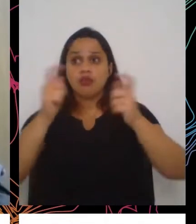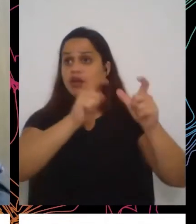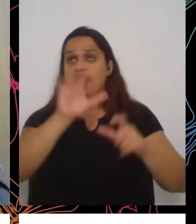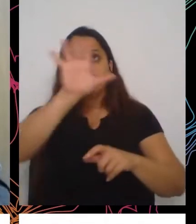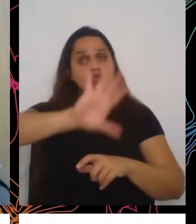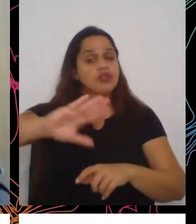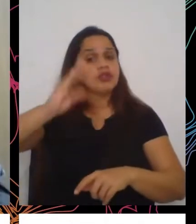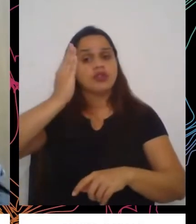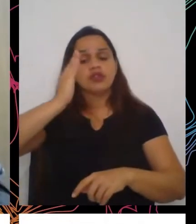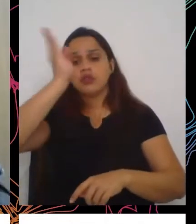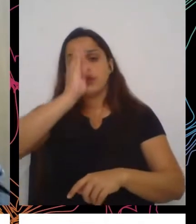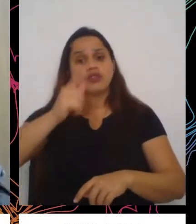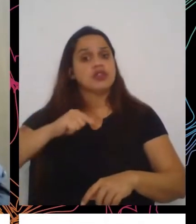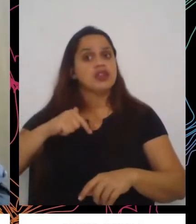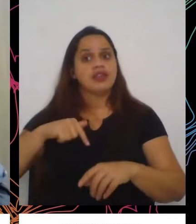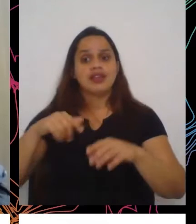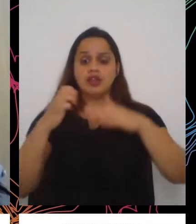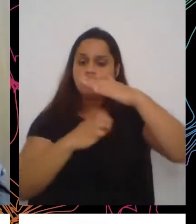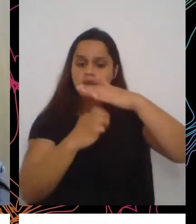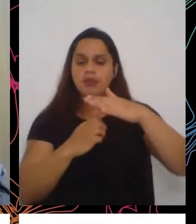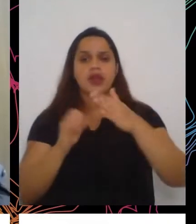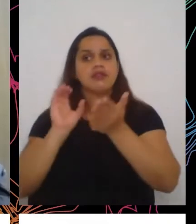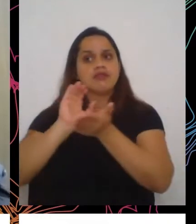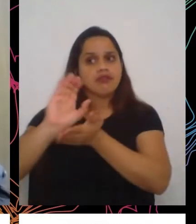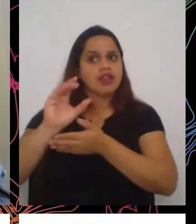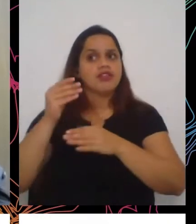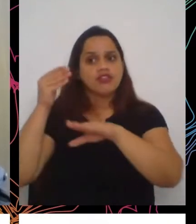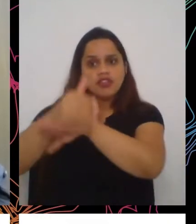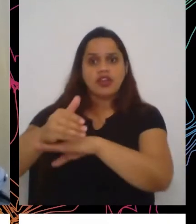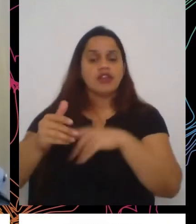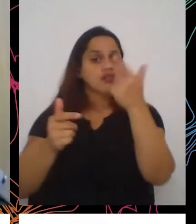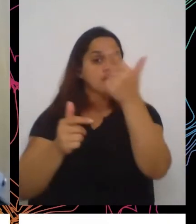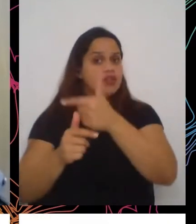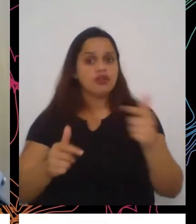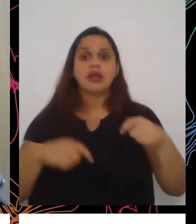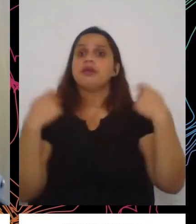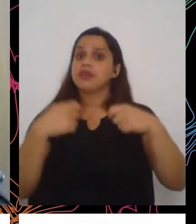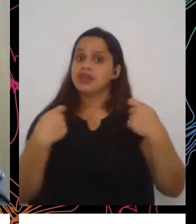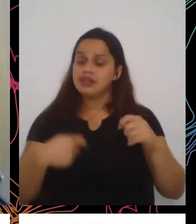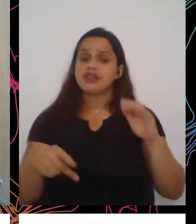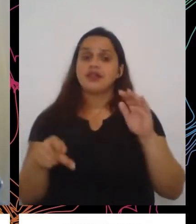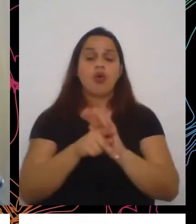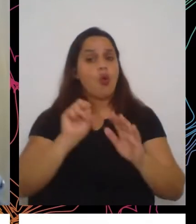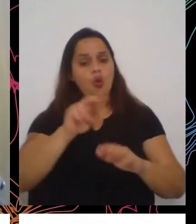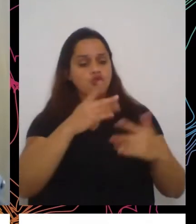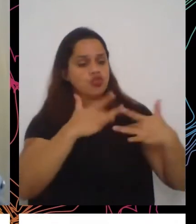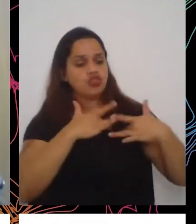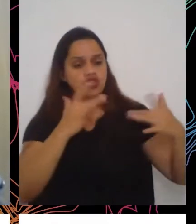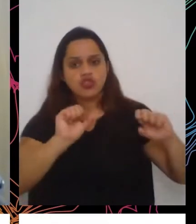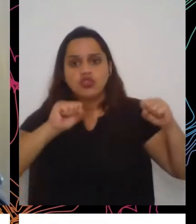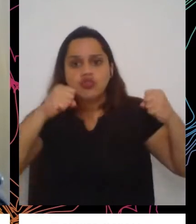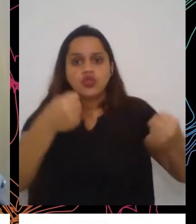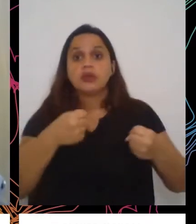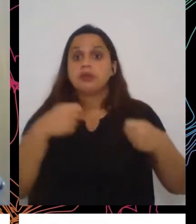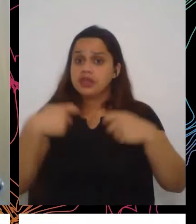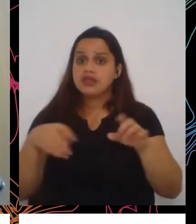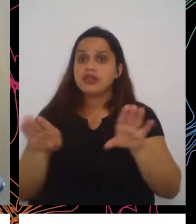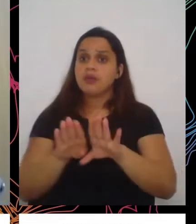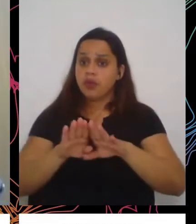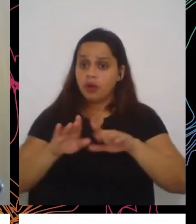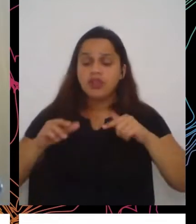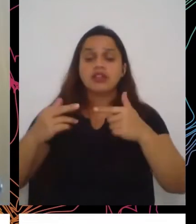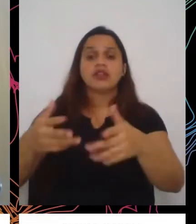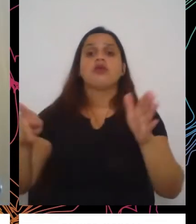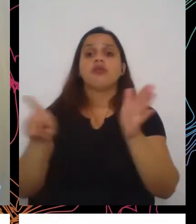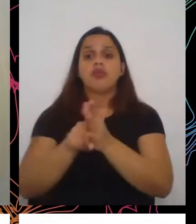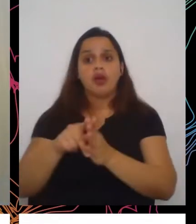empresas, através de um esforço solidário. Isso precisa de ação de governo para chegar e nesses lugares não está chegando e essas pessoas